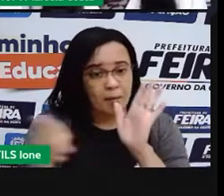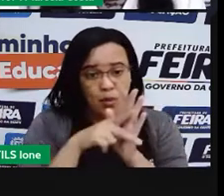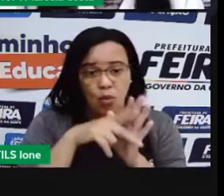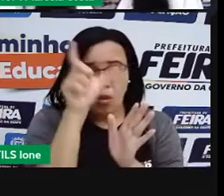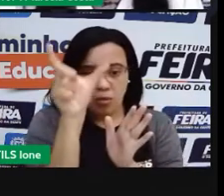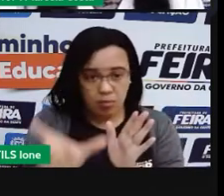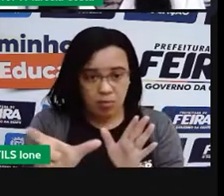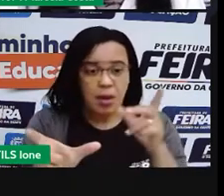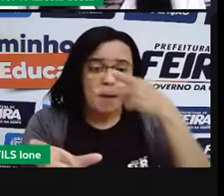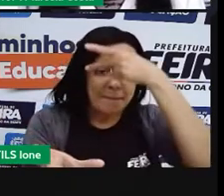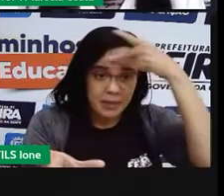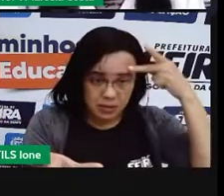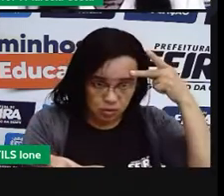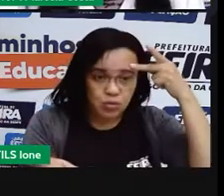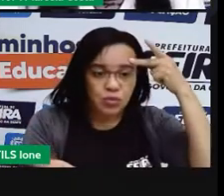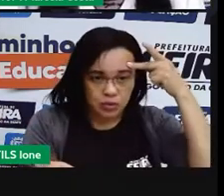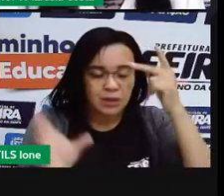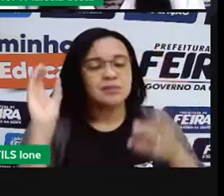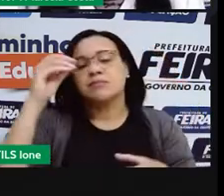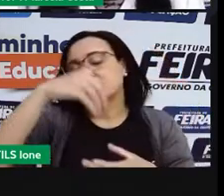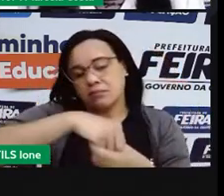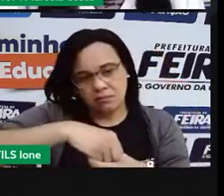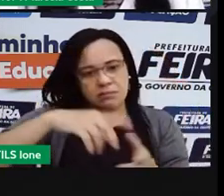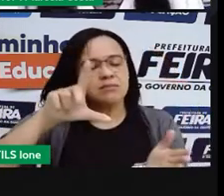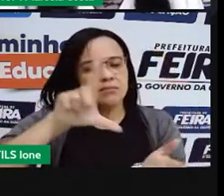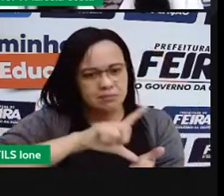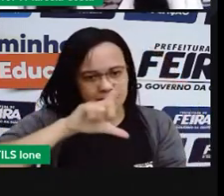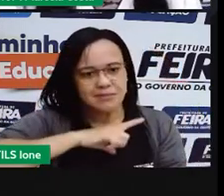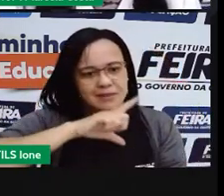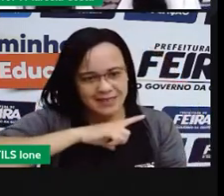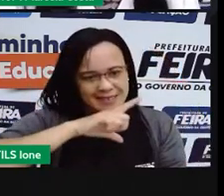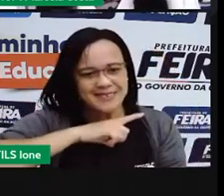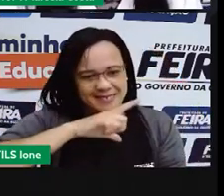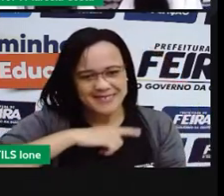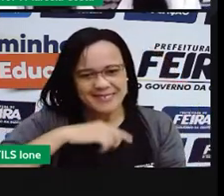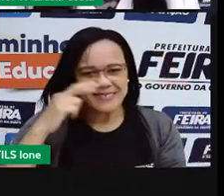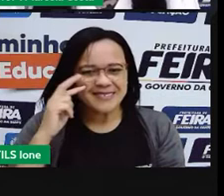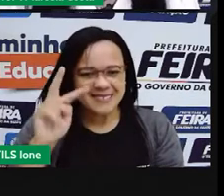clientes. E vai estar aqui nessa parte inicial, onde eu estou na chama. Certo?